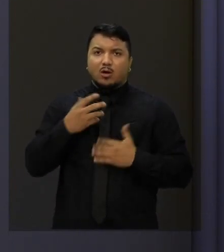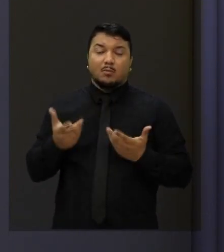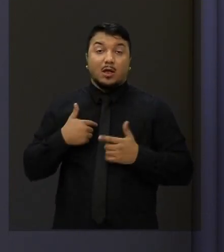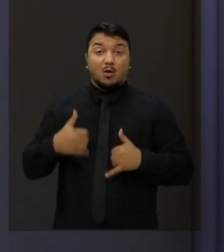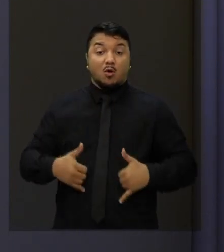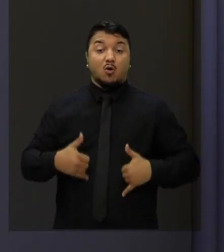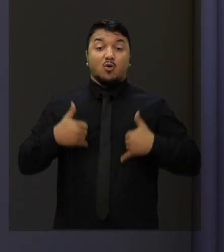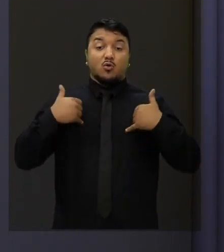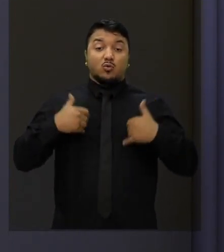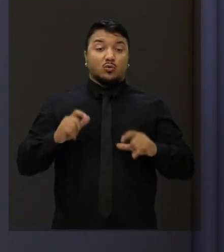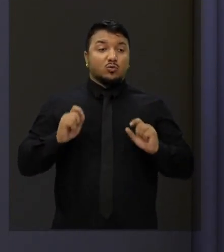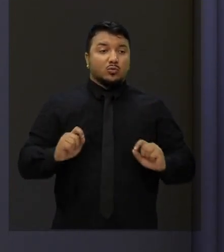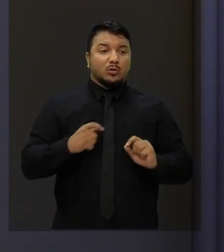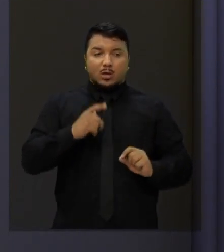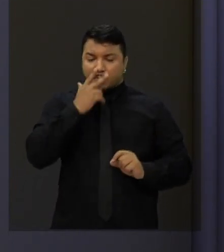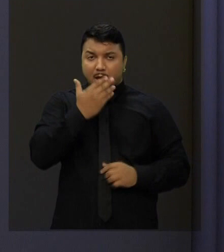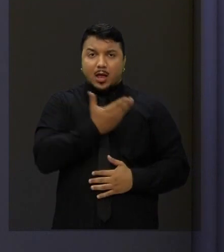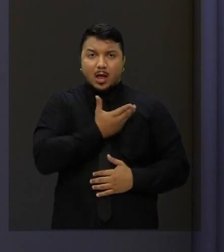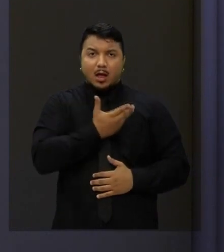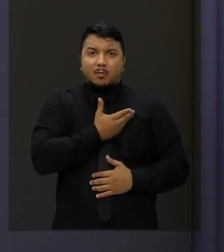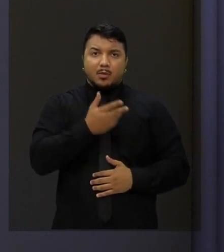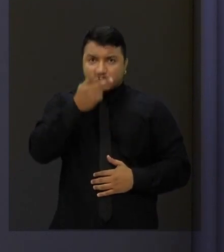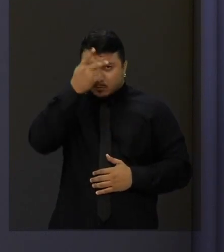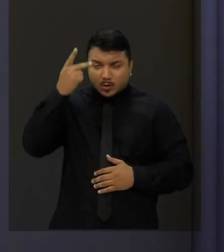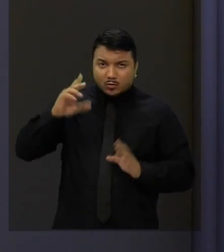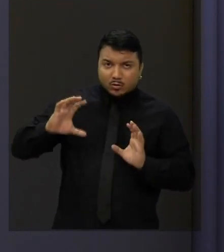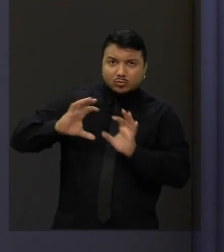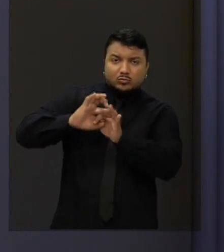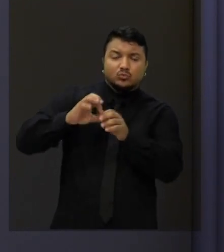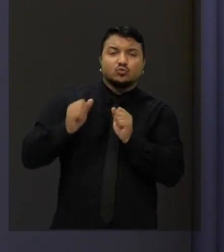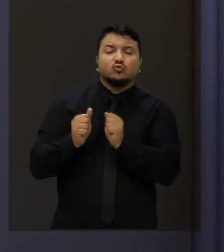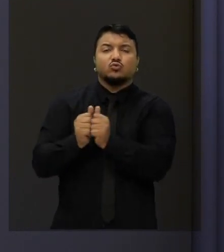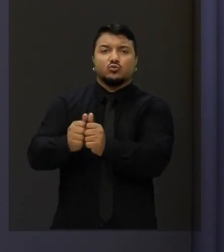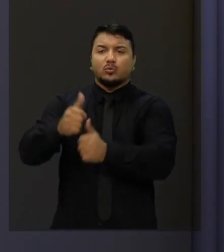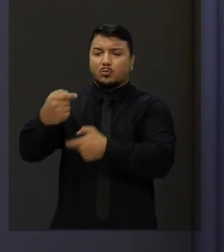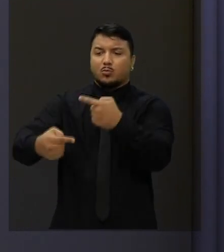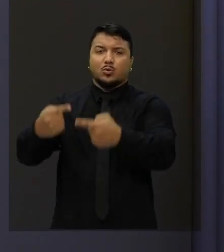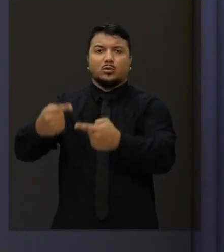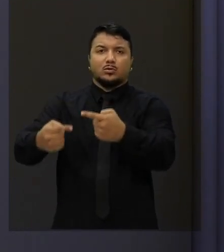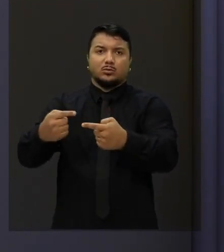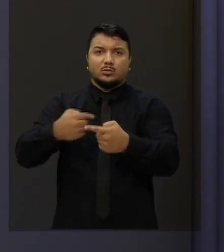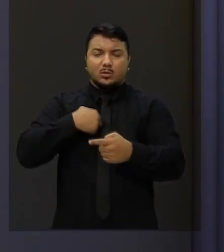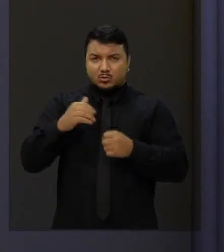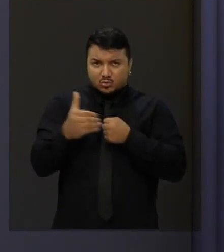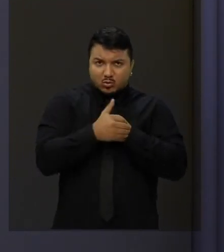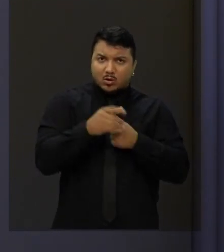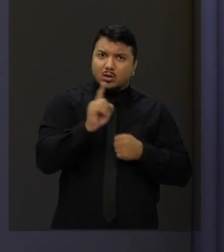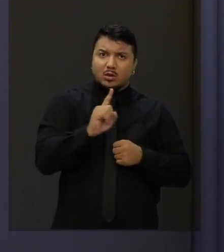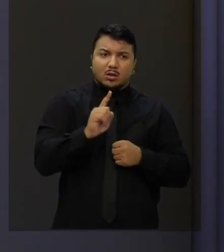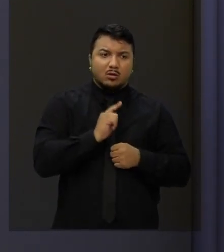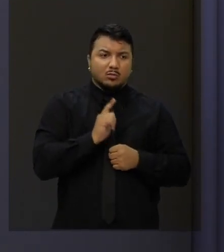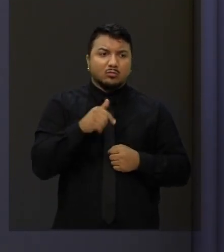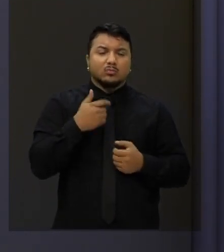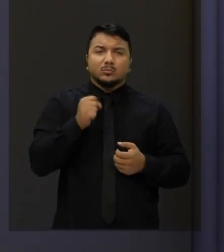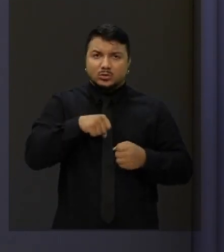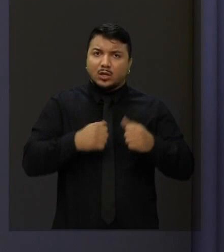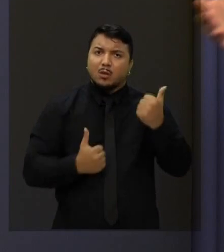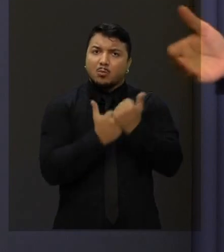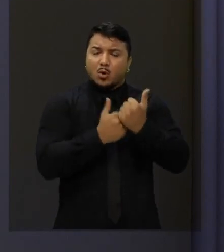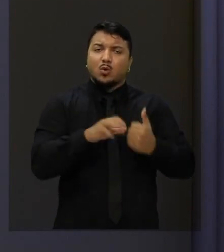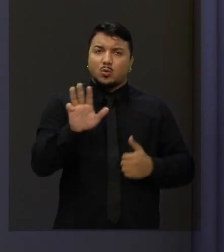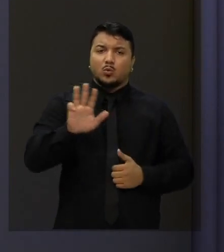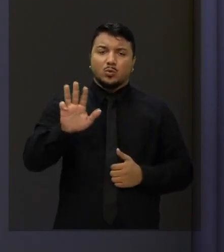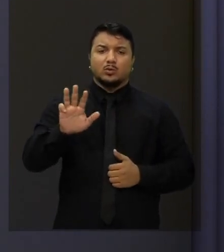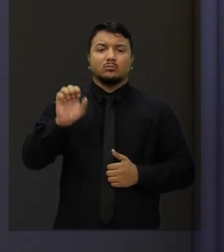orgulho das lideranças com os amigos e pessoas com quem eu caminho na política. Eu não escondo o candidato a presidente. Eu sou mesmo apoiador do Lula. Eu não